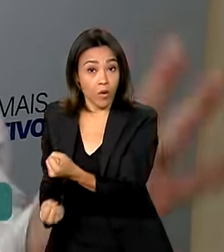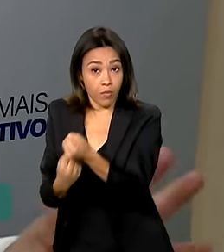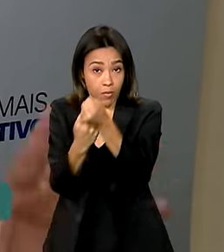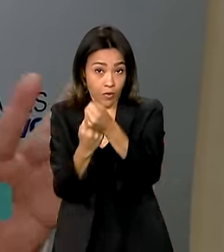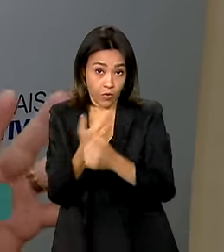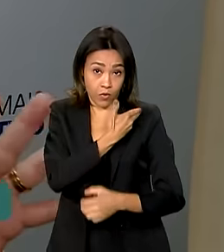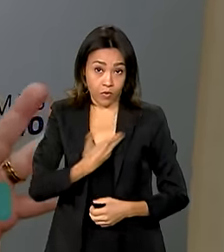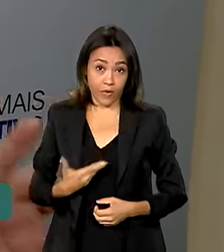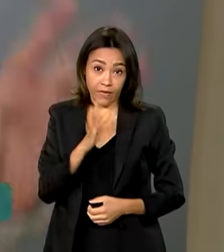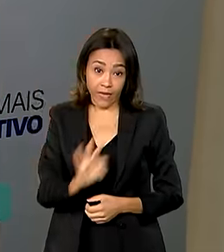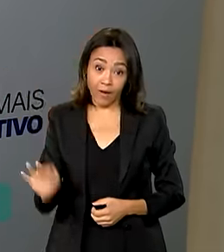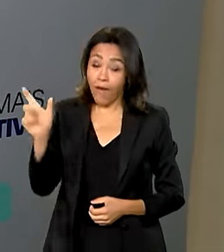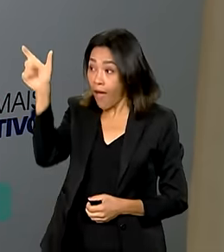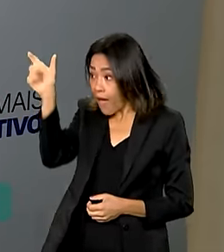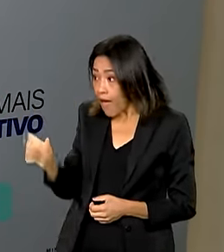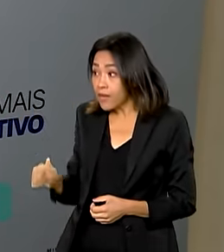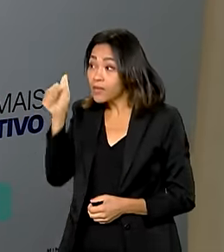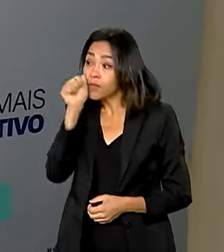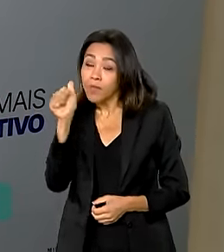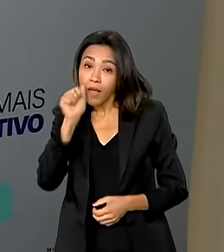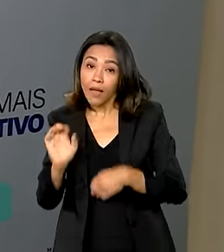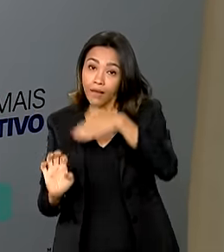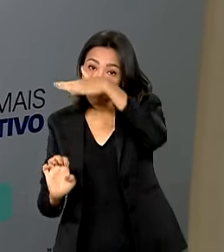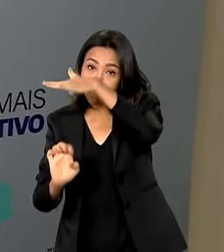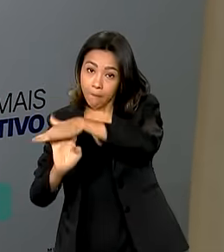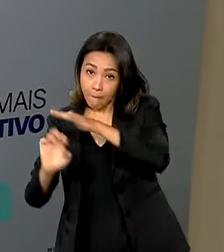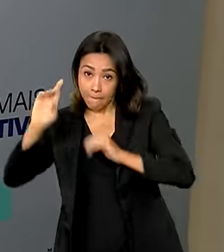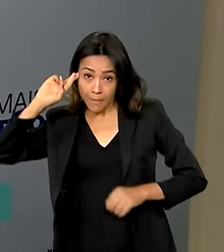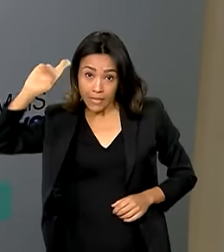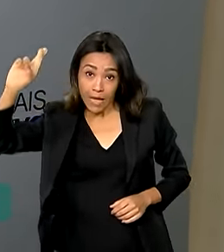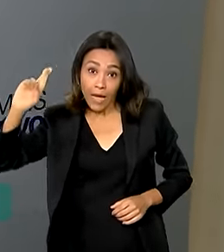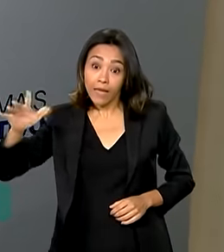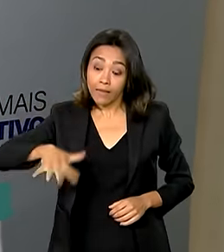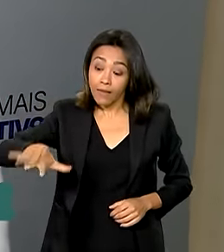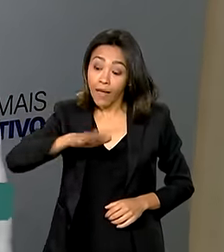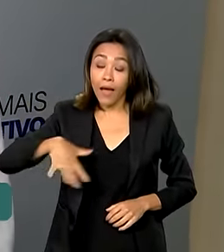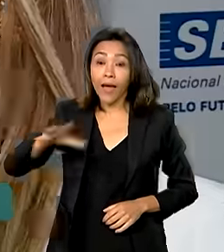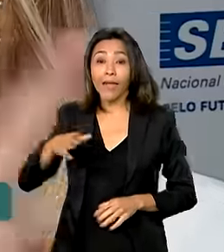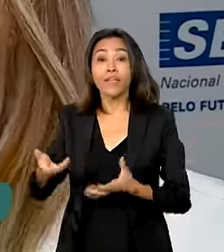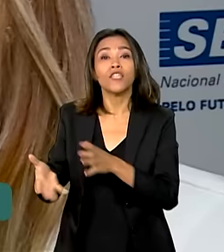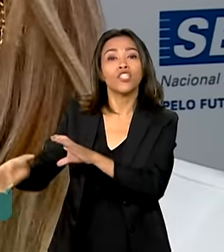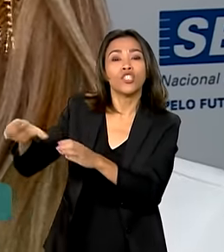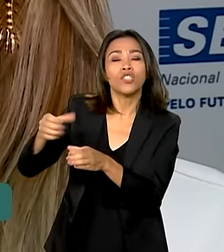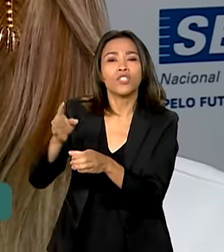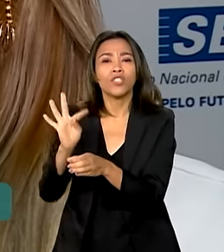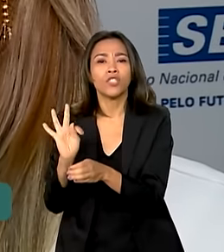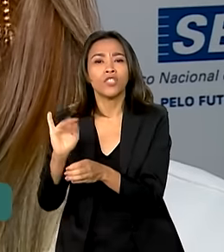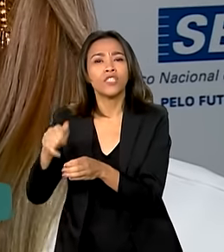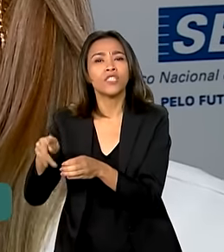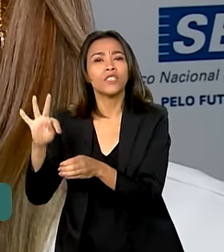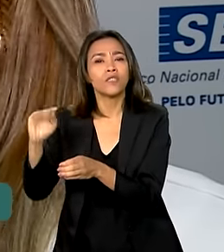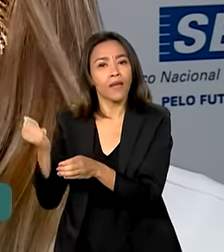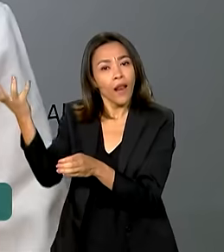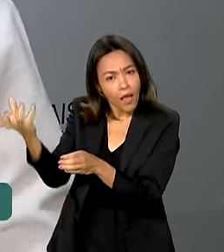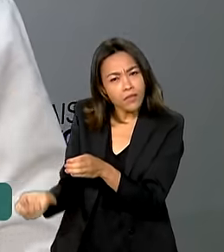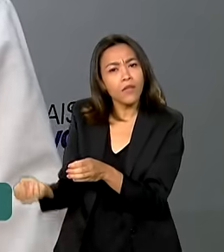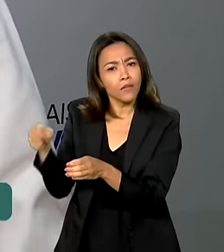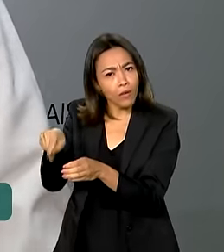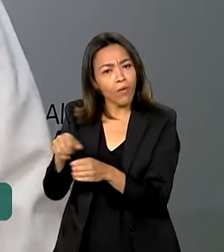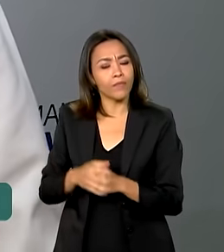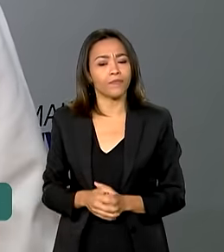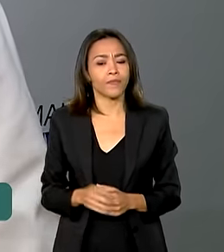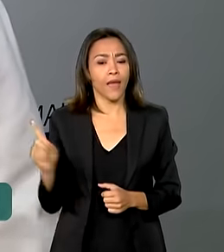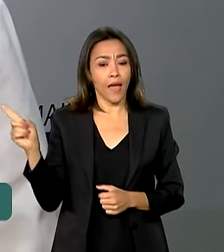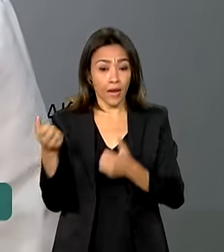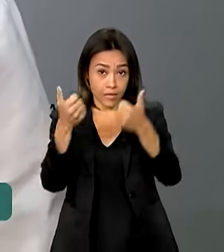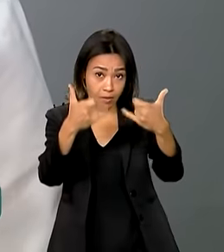Vantagens que essa empresária do setor de tintas já contabilizou depois de aderir ao programa. O Brasil